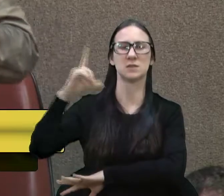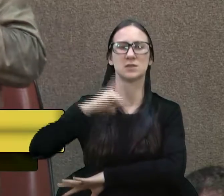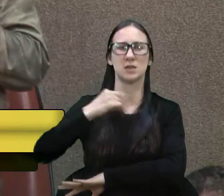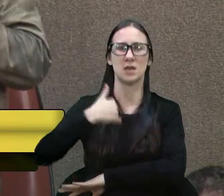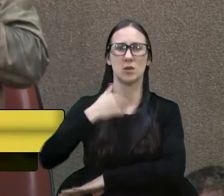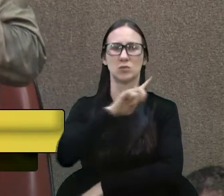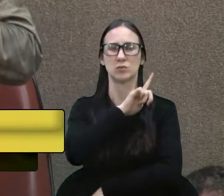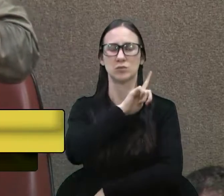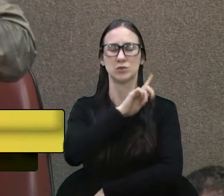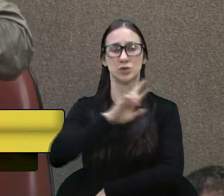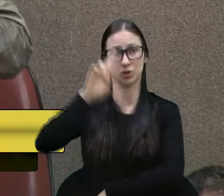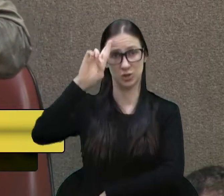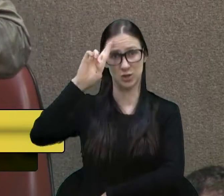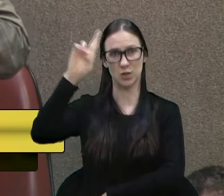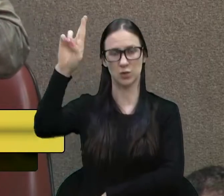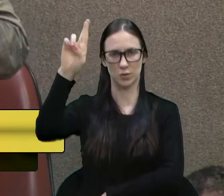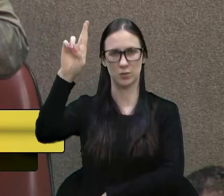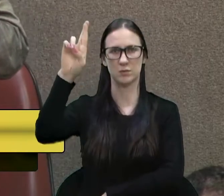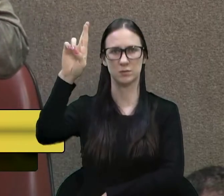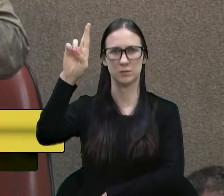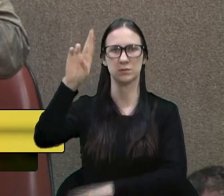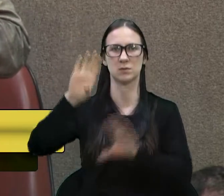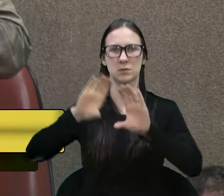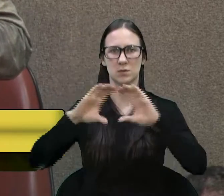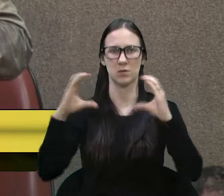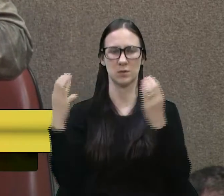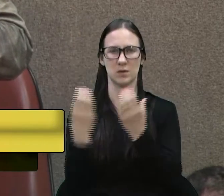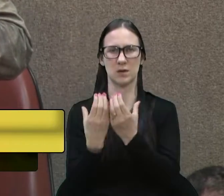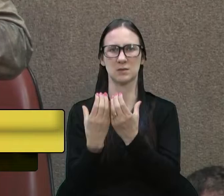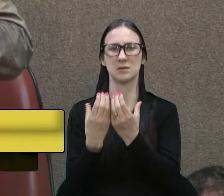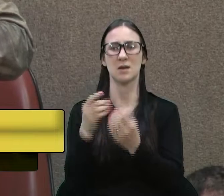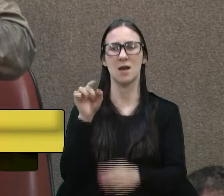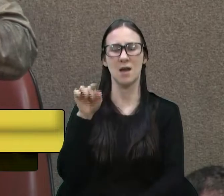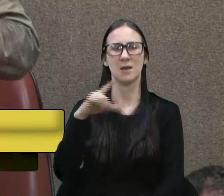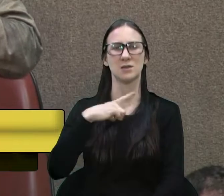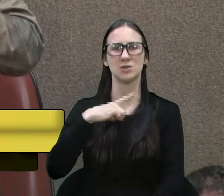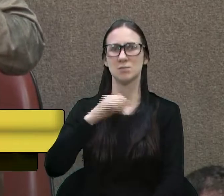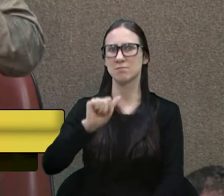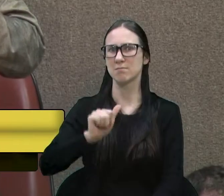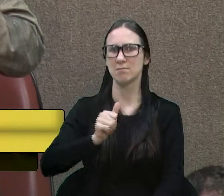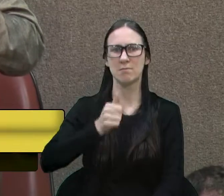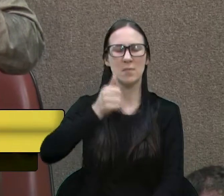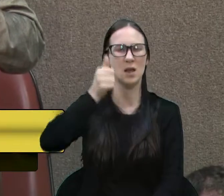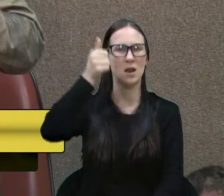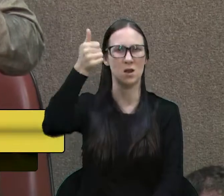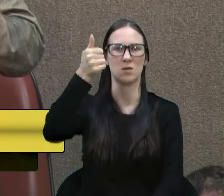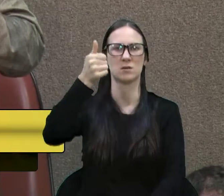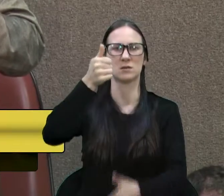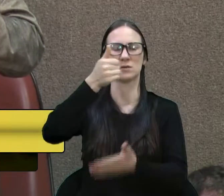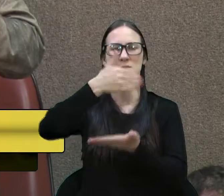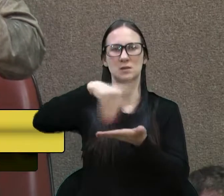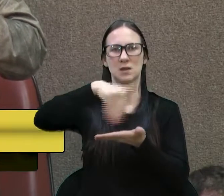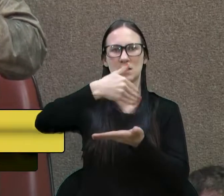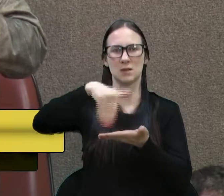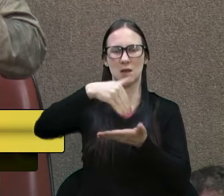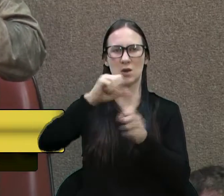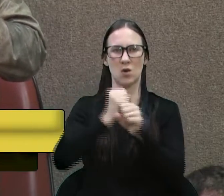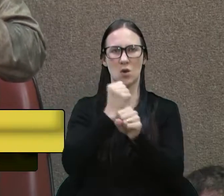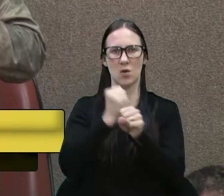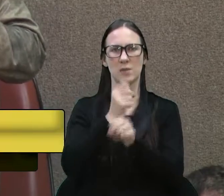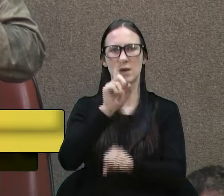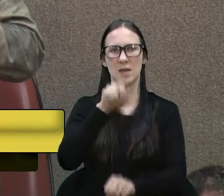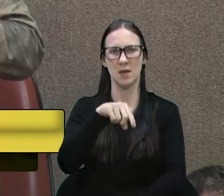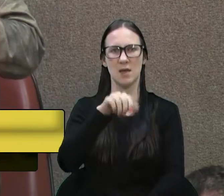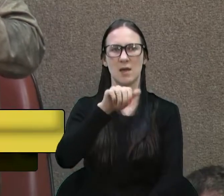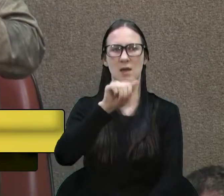nós tínhamos, foi um dos melhores secretários de obras, foi secretária de LOC. Sem